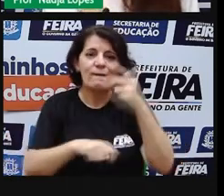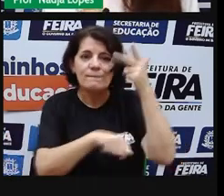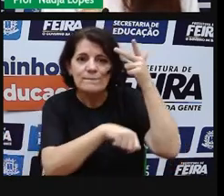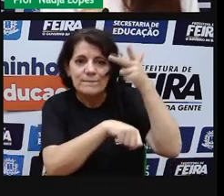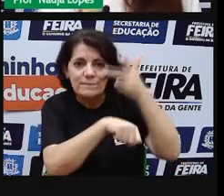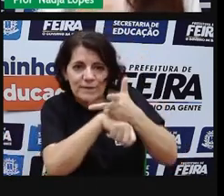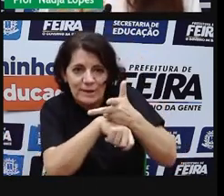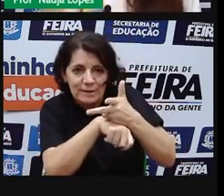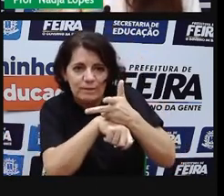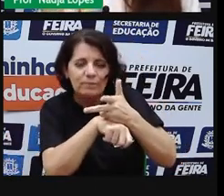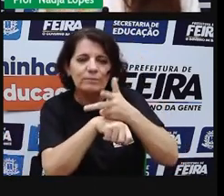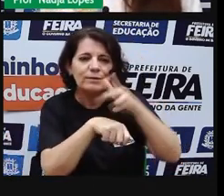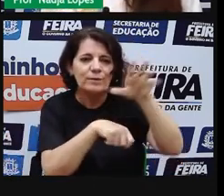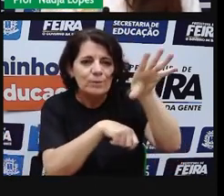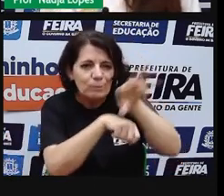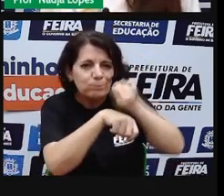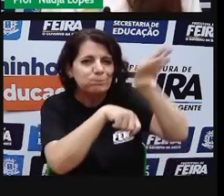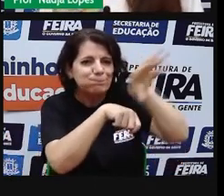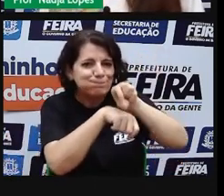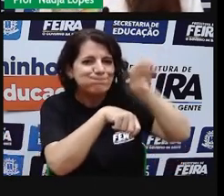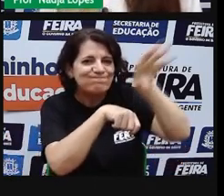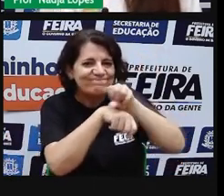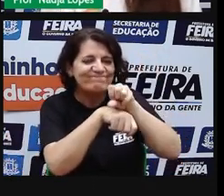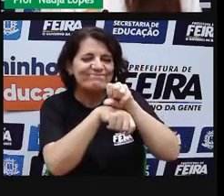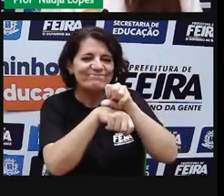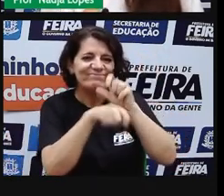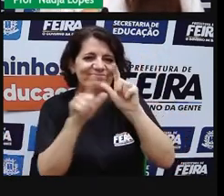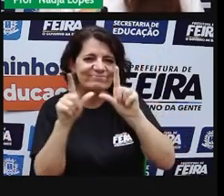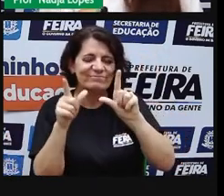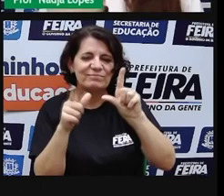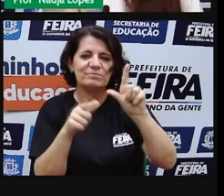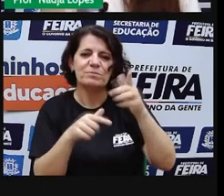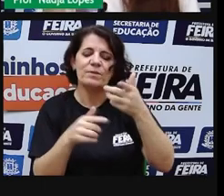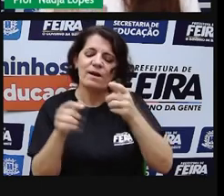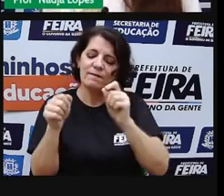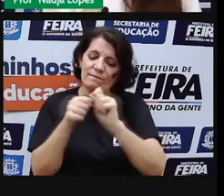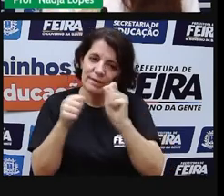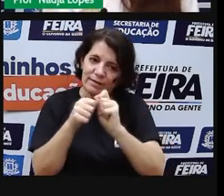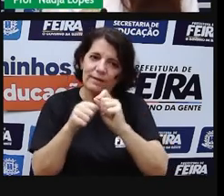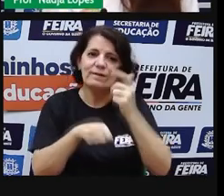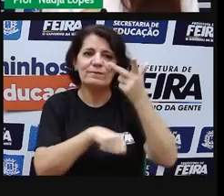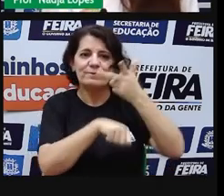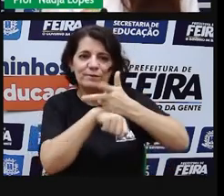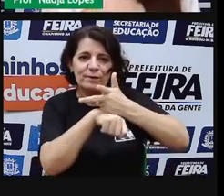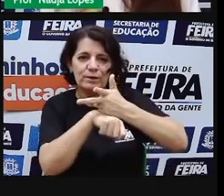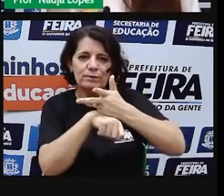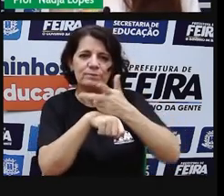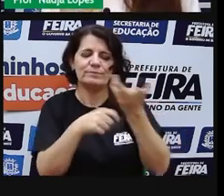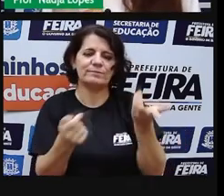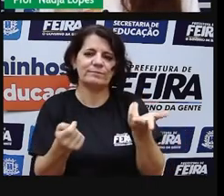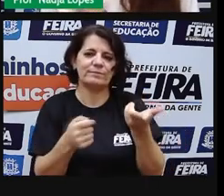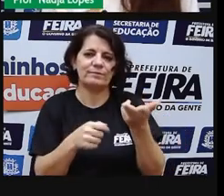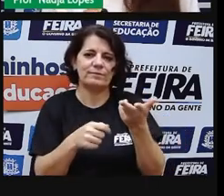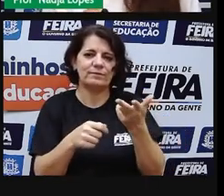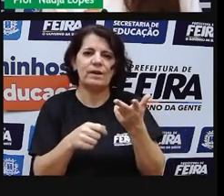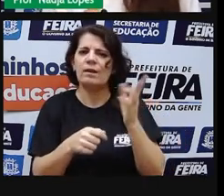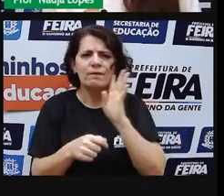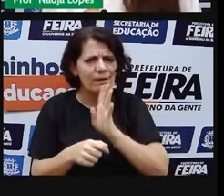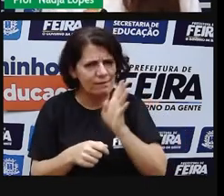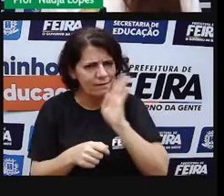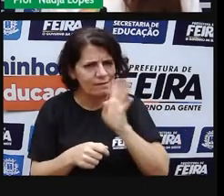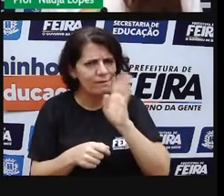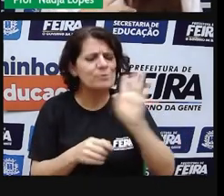para a gente. Gente, muito obrigada. A gente está tendo resultados com as aulas, a gente está tendo retorno dos alunos, alguns vídeos muito bons